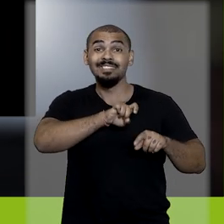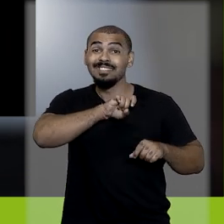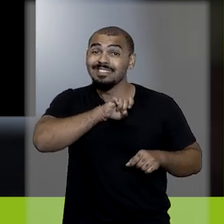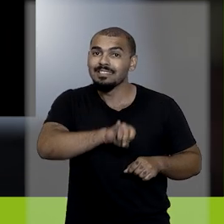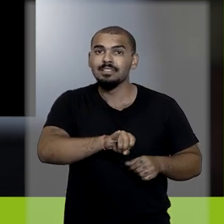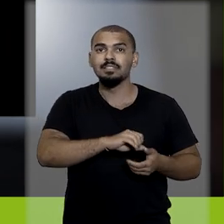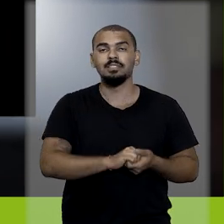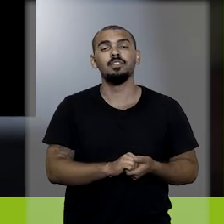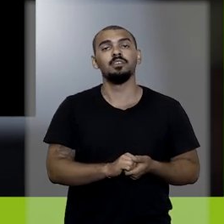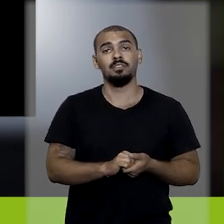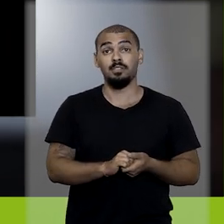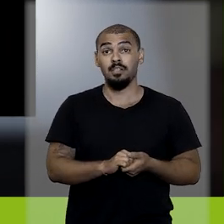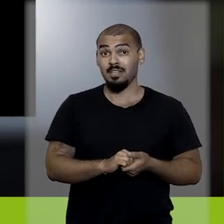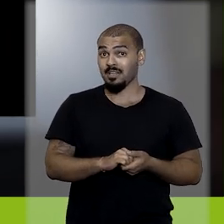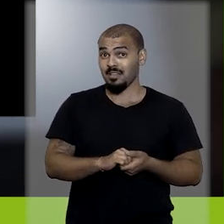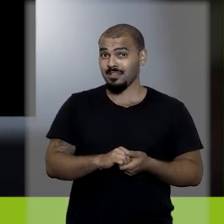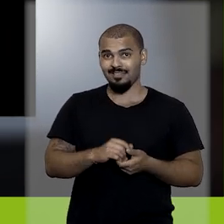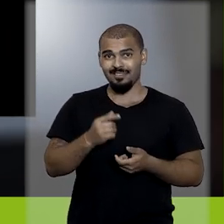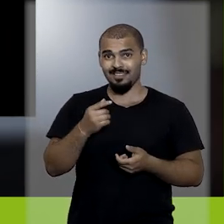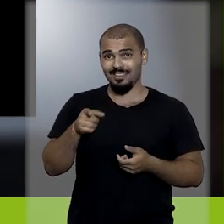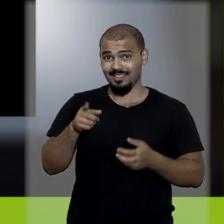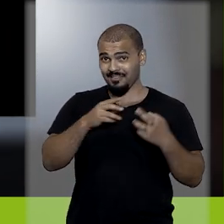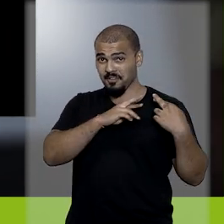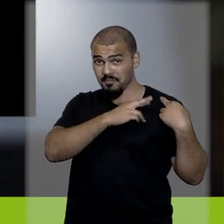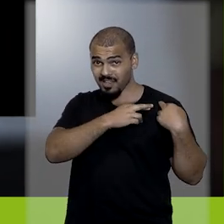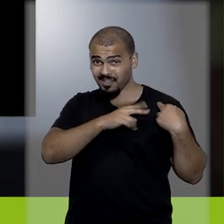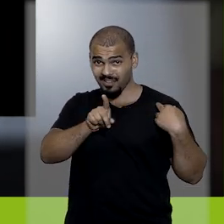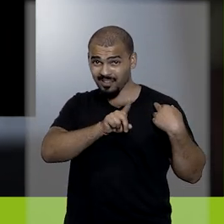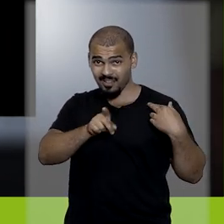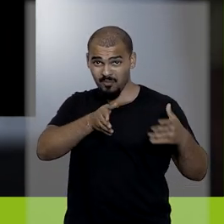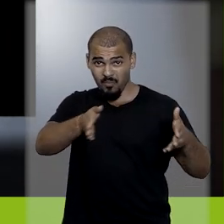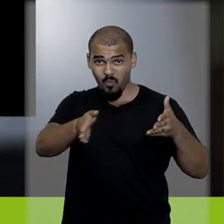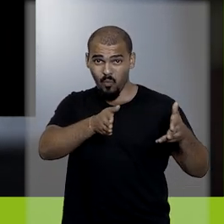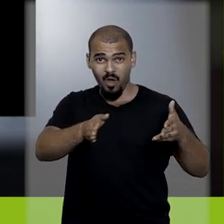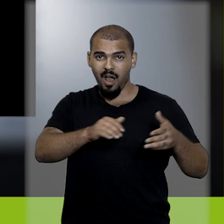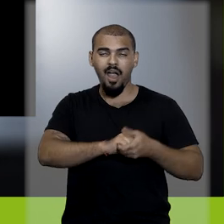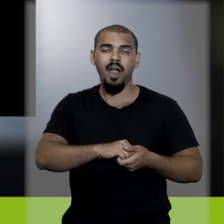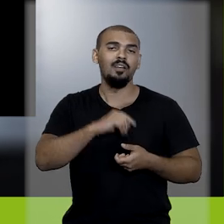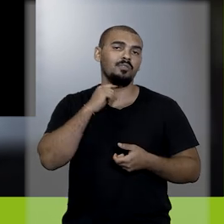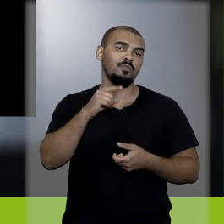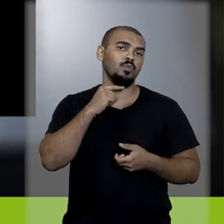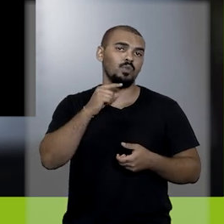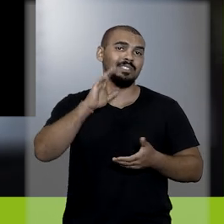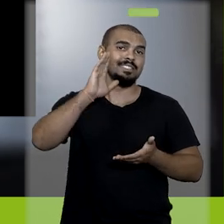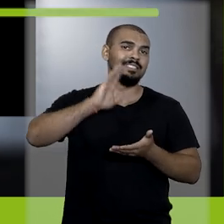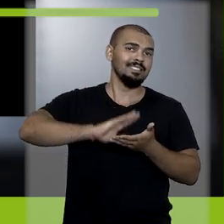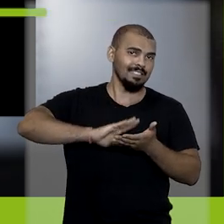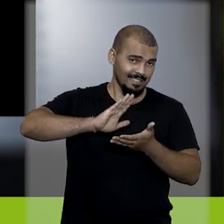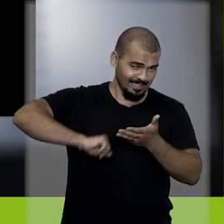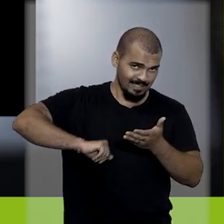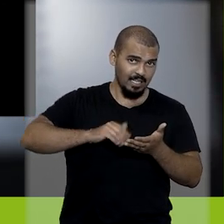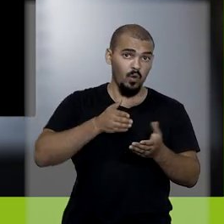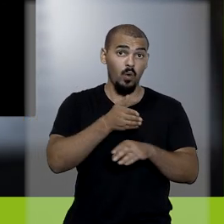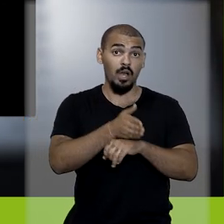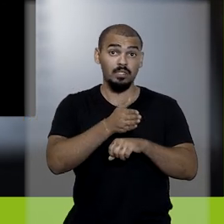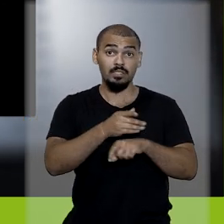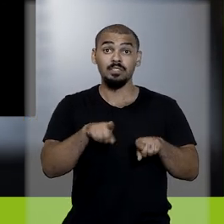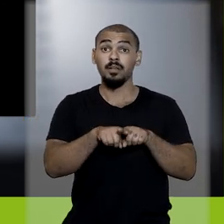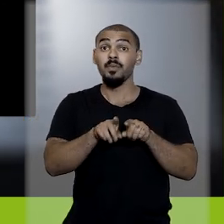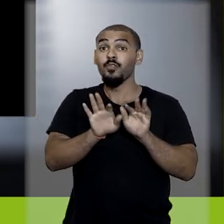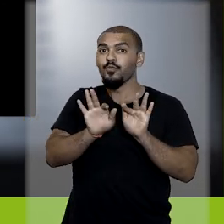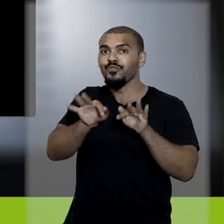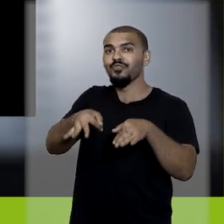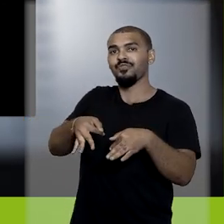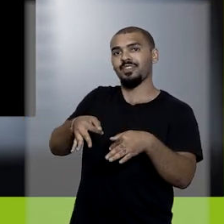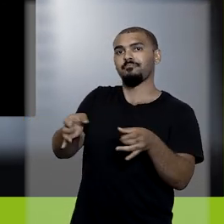Caso a demanda não seja atendida no prazo, a funcionalidade não retira o acesso ao processo. E ao final do prazo,